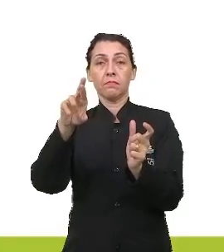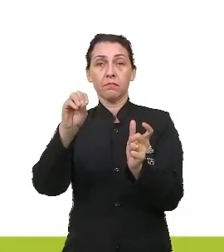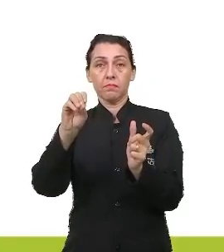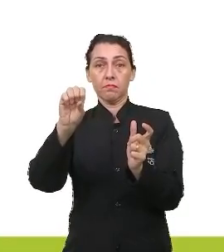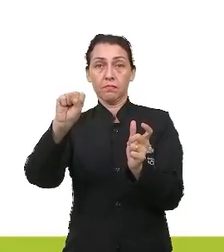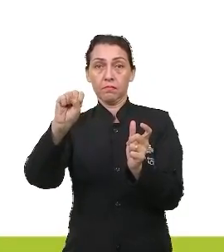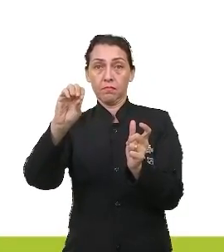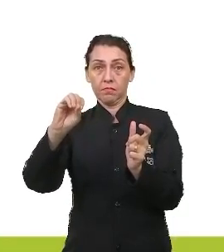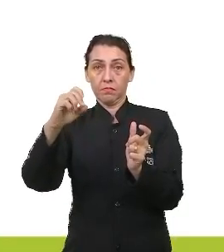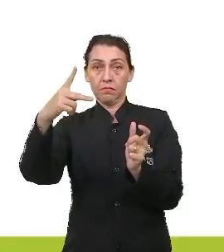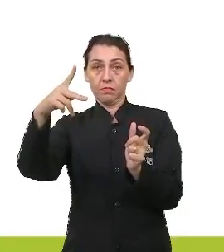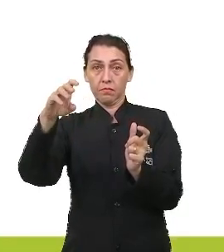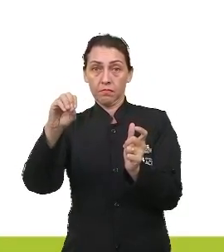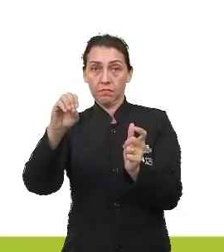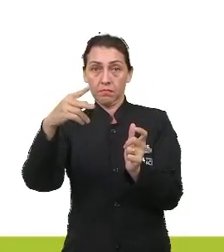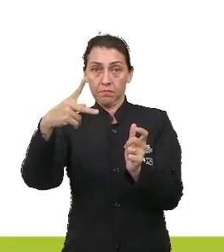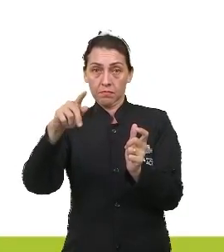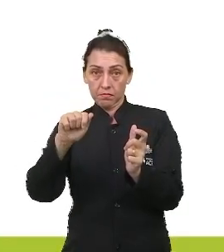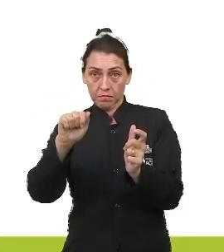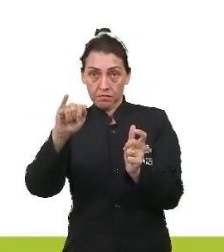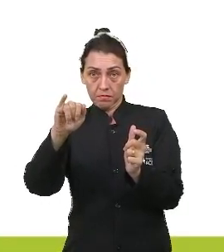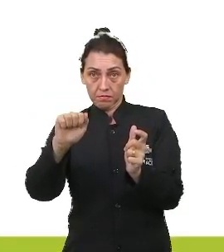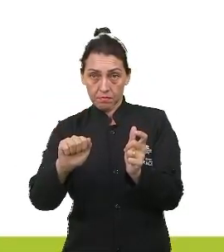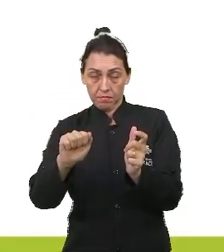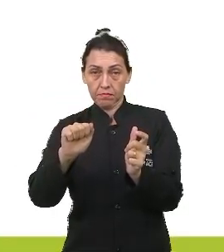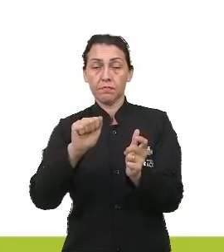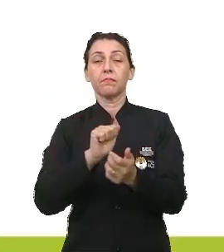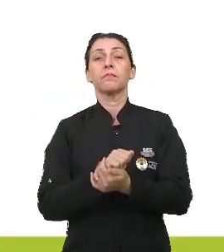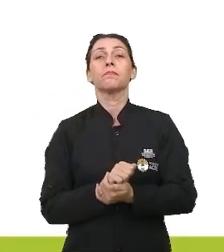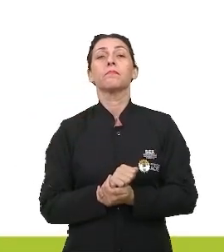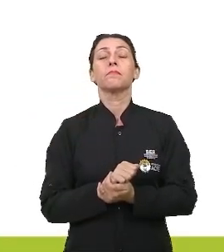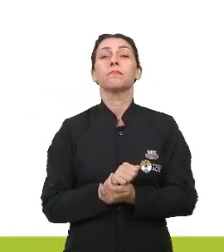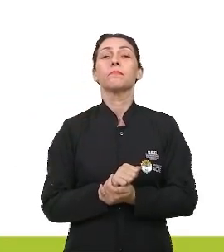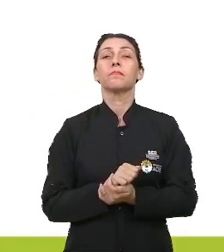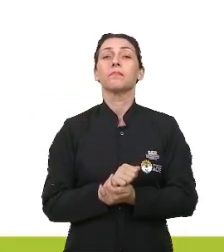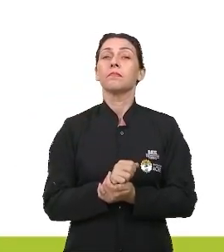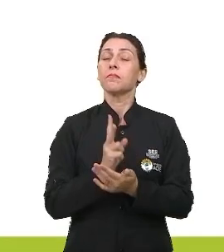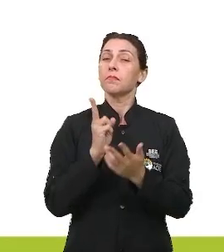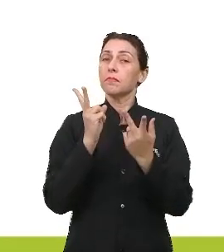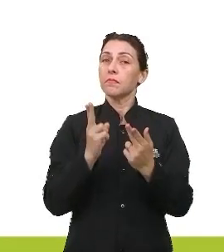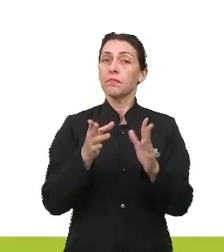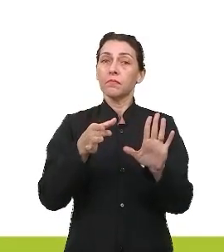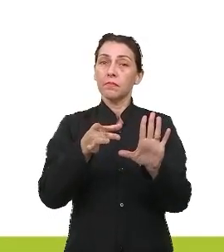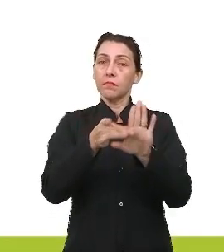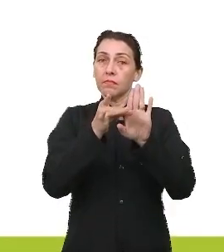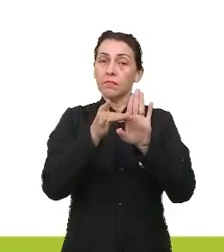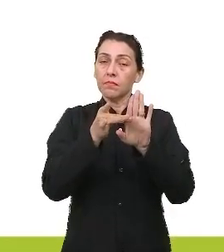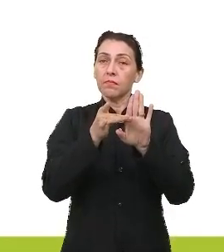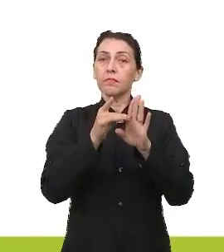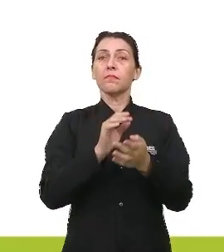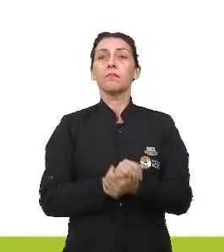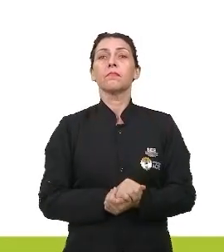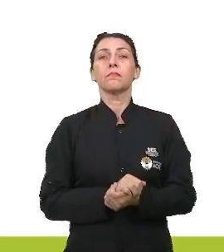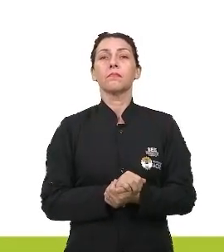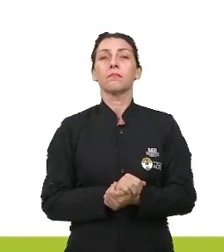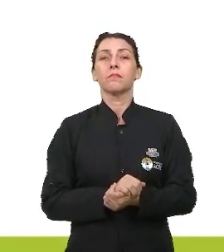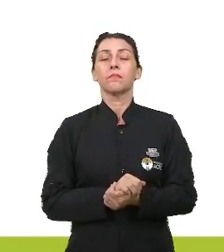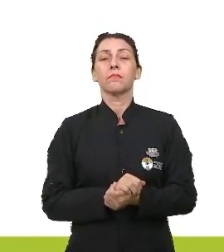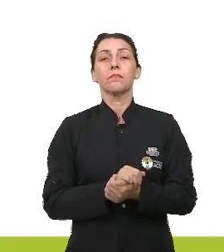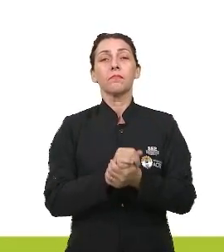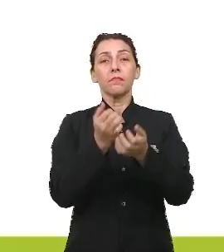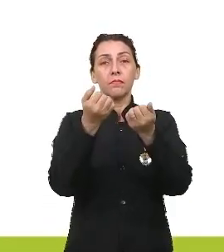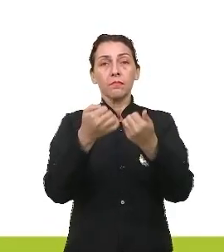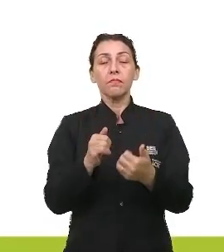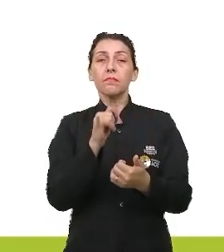que seria a prosopopeia, prosopopeia é o mesmo que a personificação, vou citar alguns